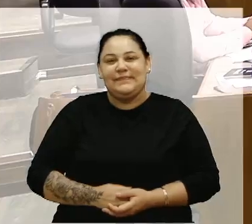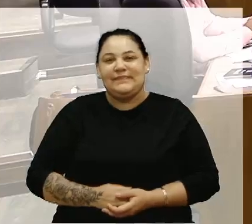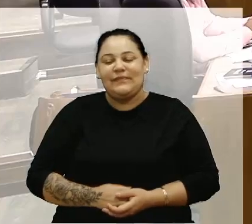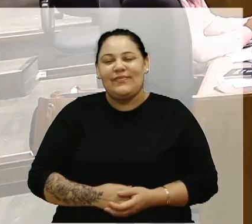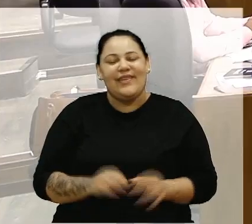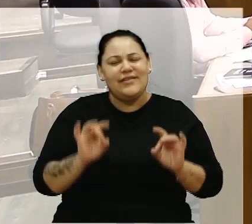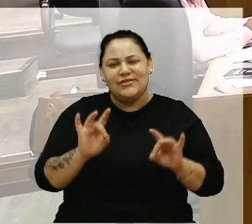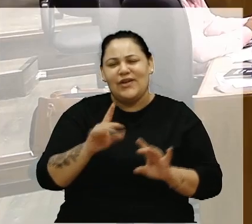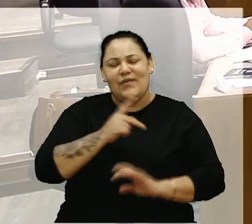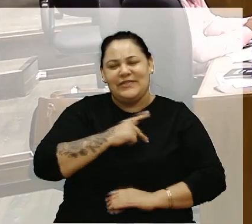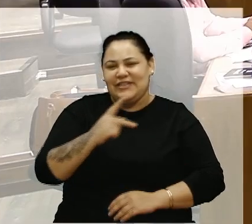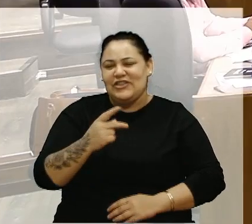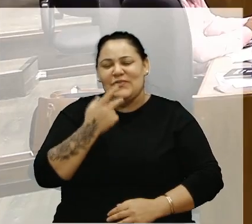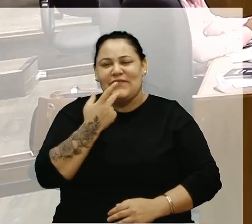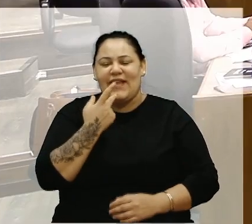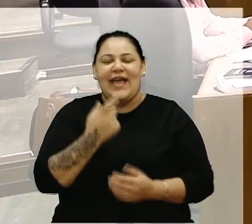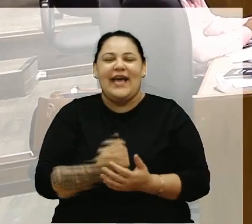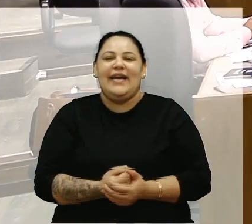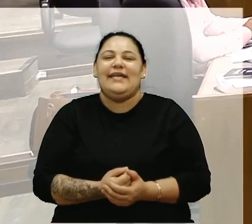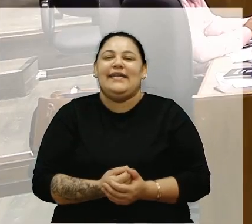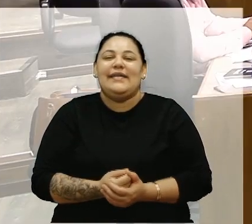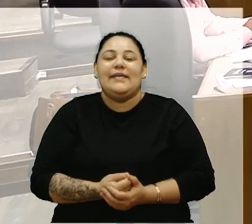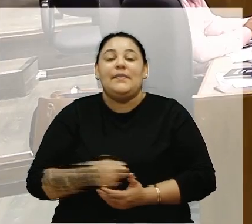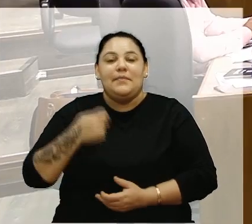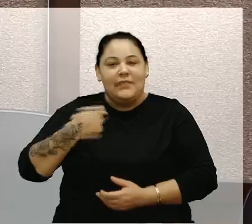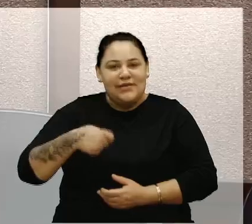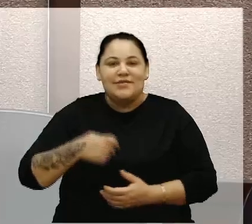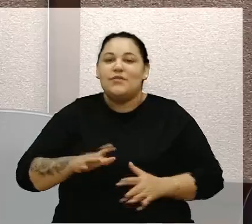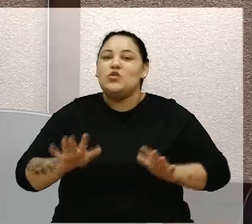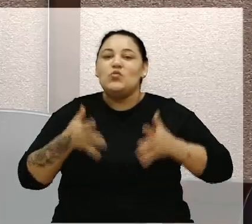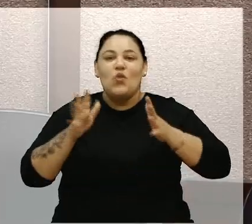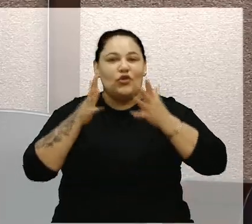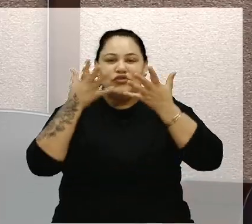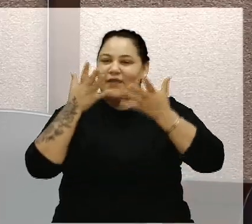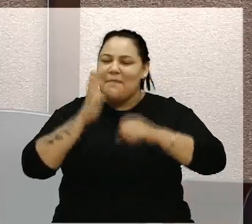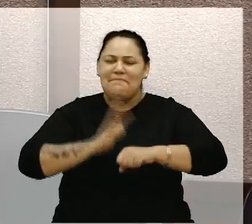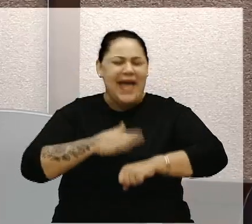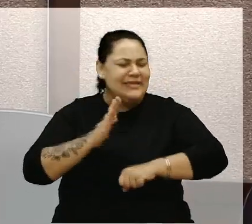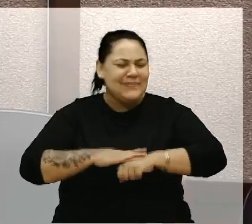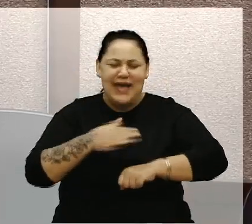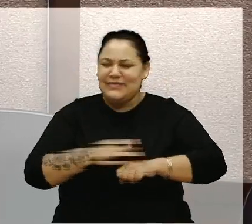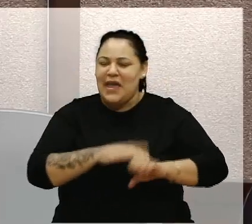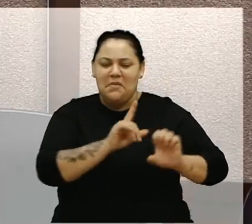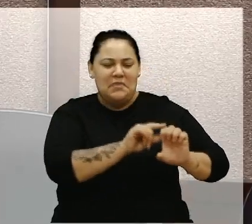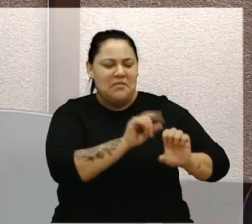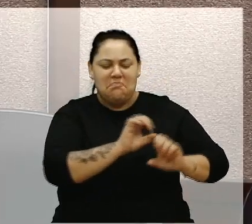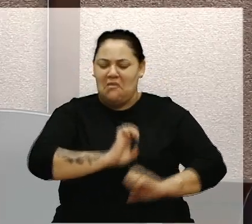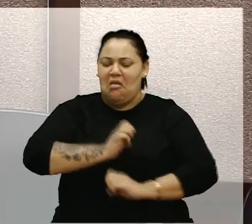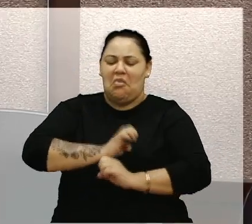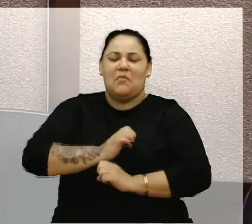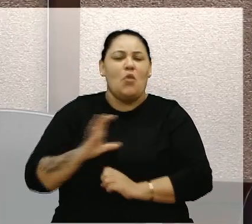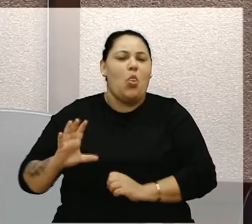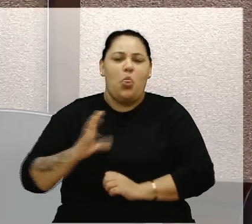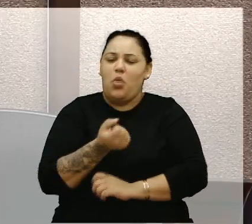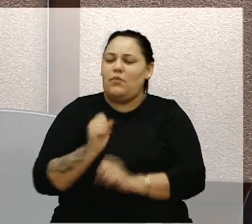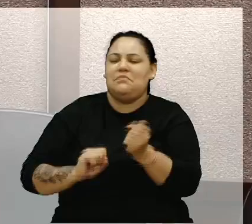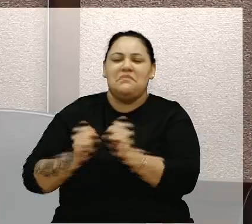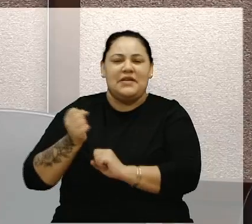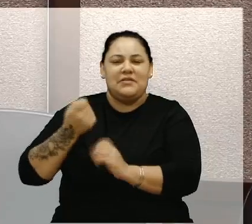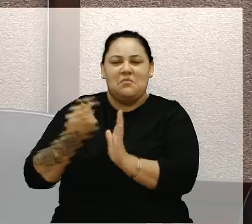Presidente, para dizer que precisamos incentivar cada vez mais os empreendedores, o empreendedorismo e as empresas de Caxias do Sul.